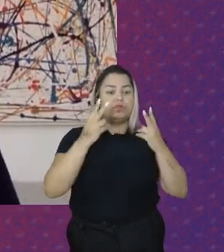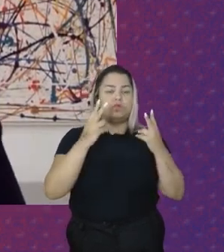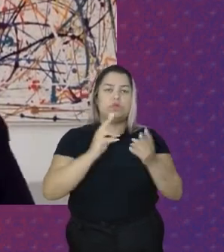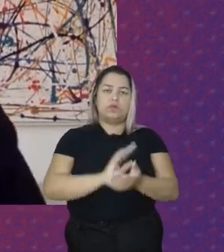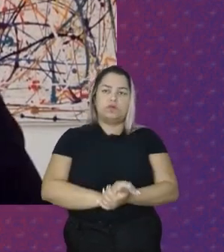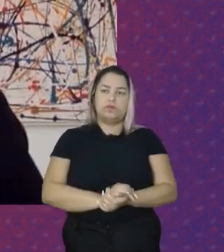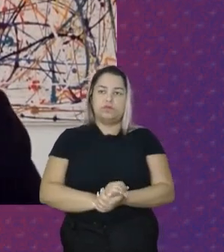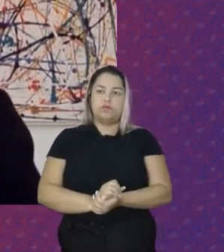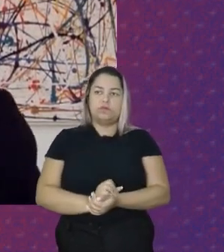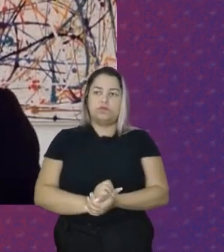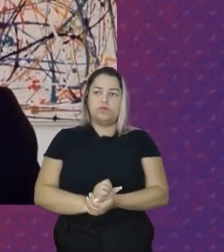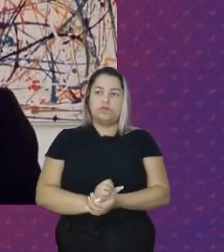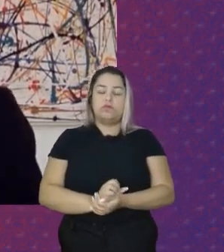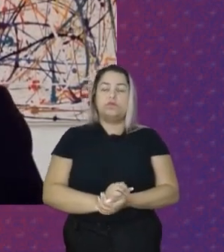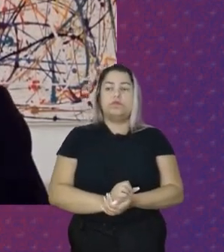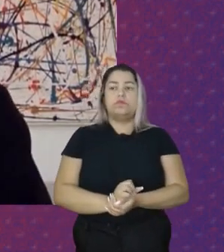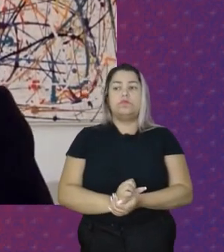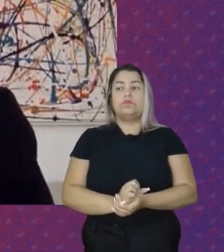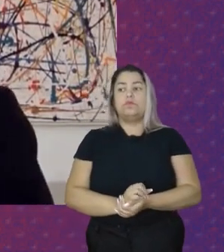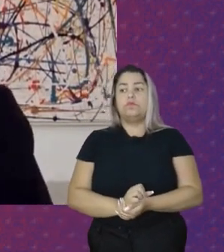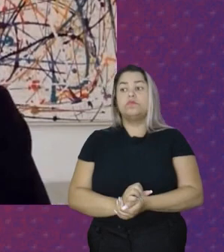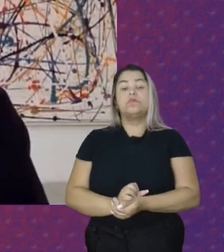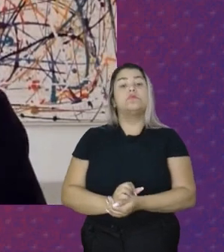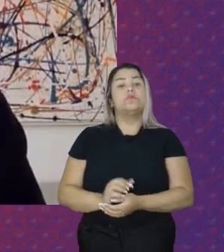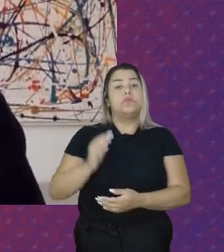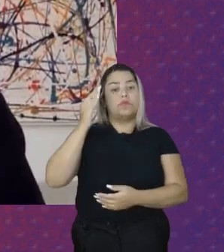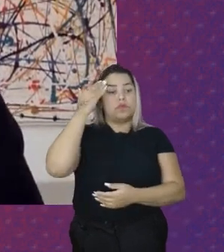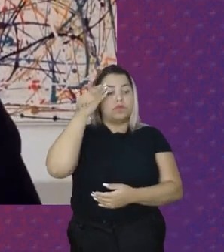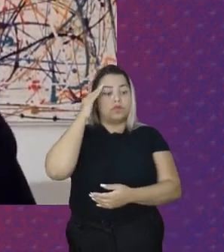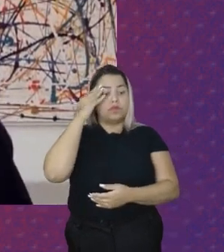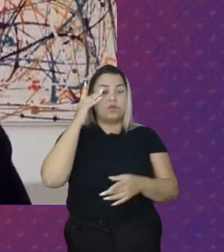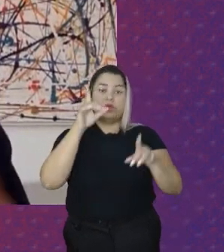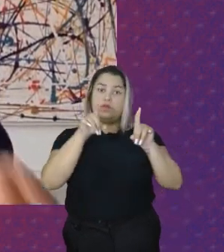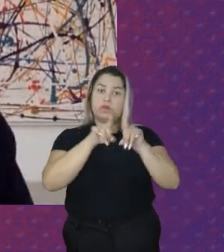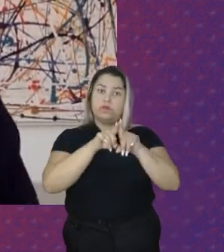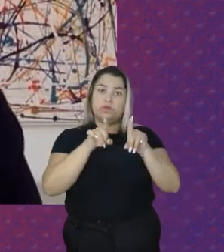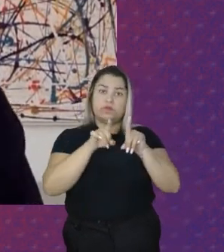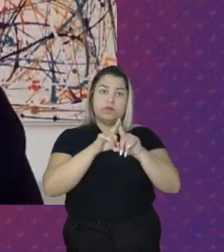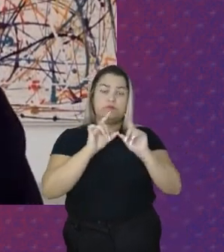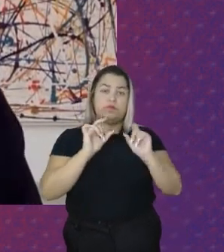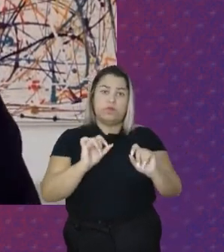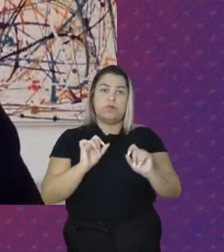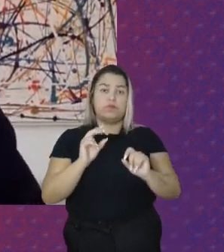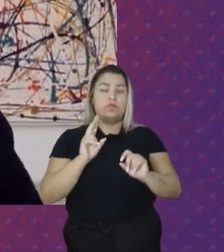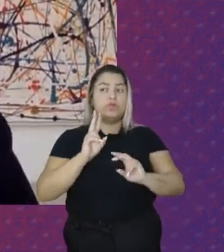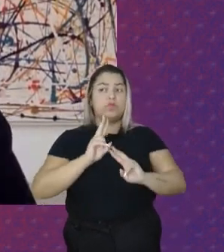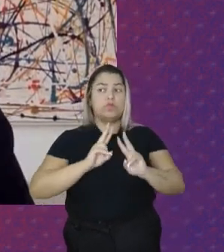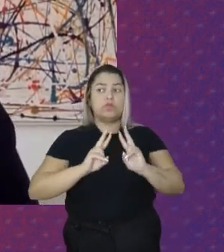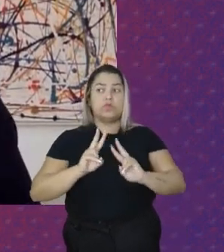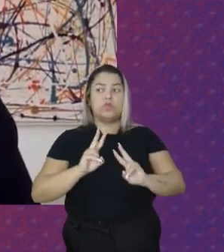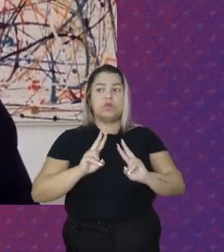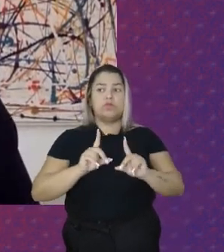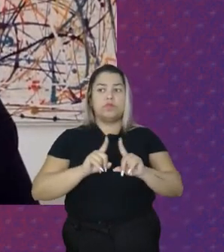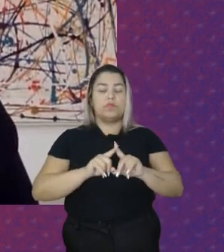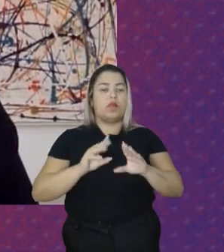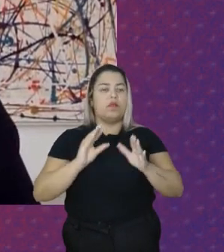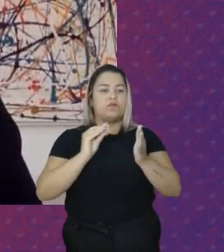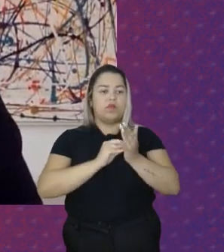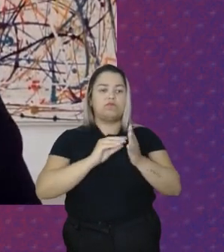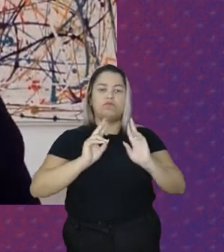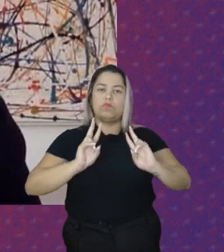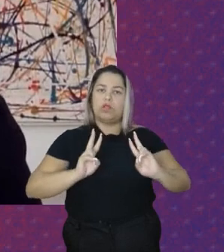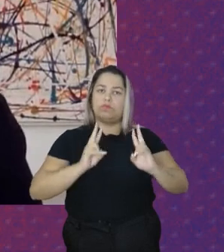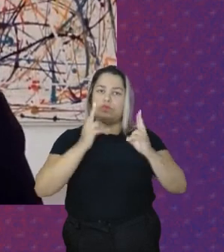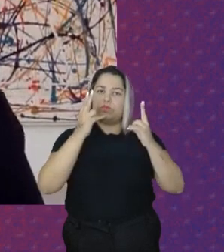Para a gente entender Por que é que A invisibilidade E a desvalorização